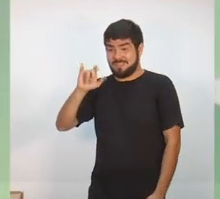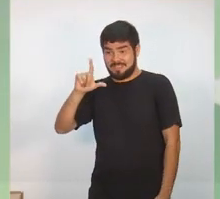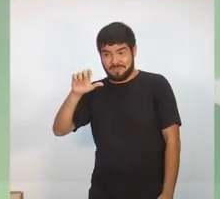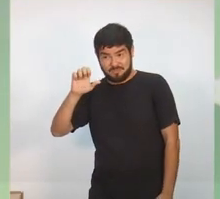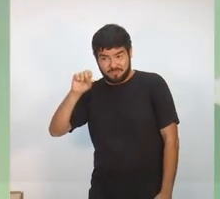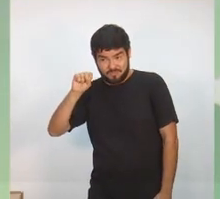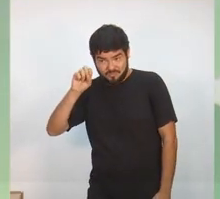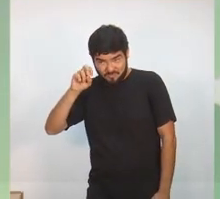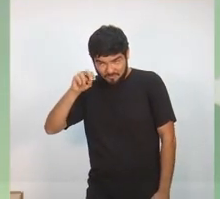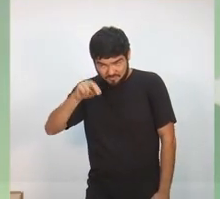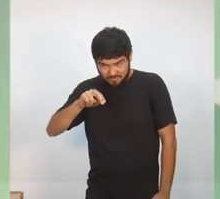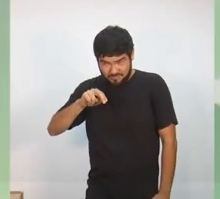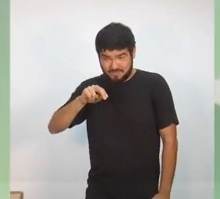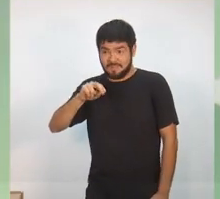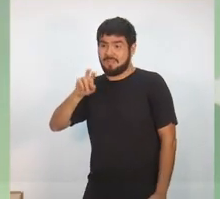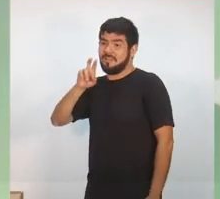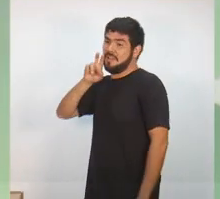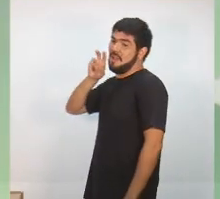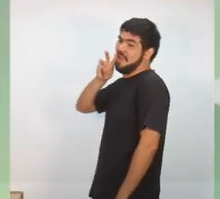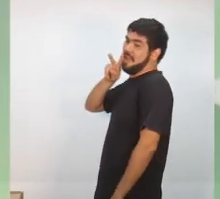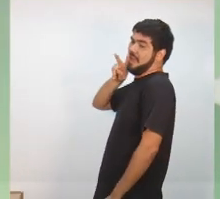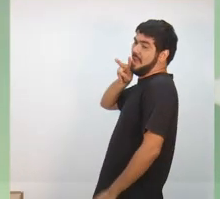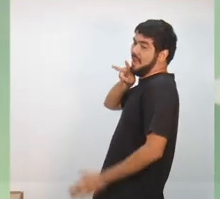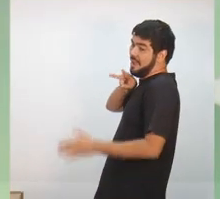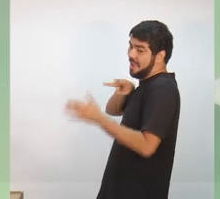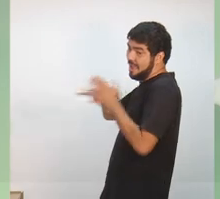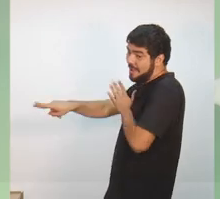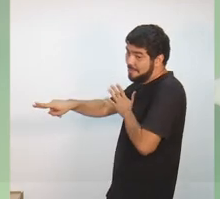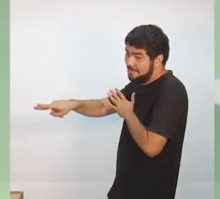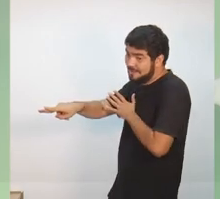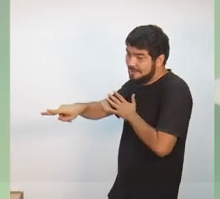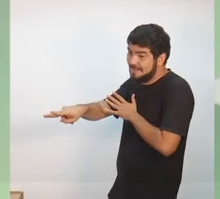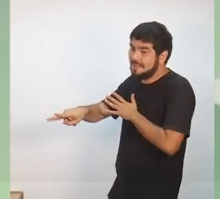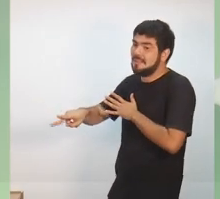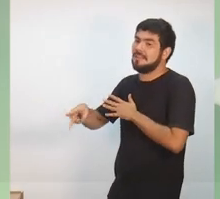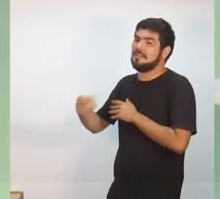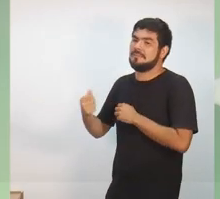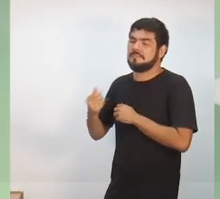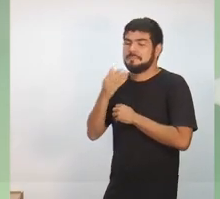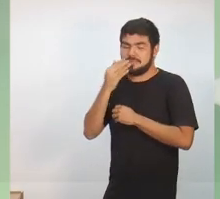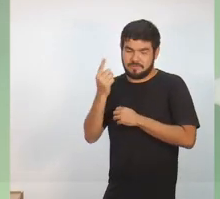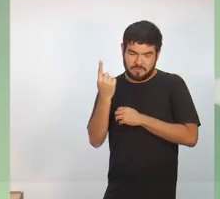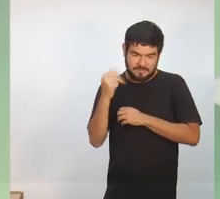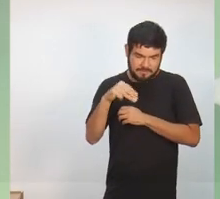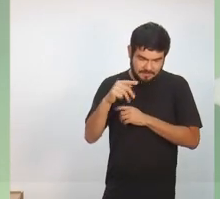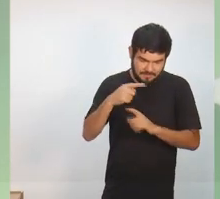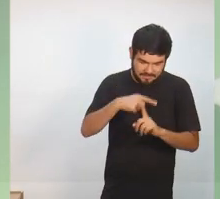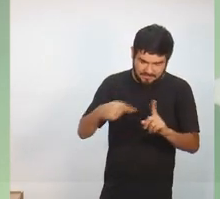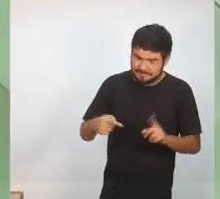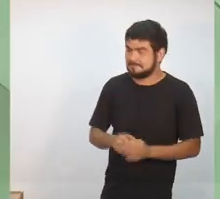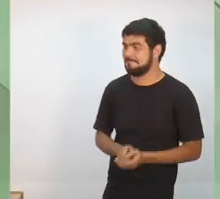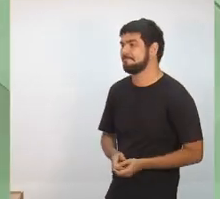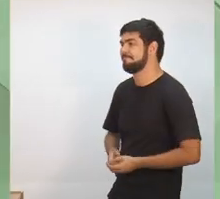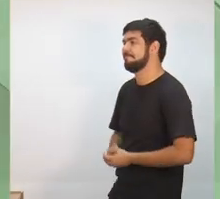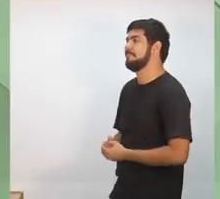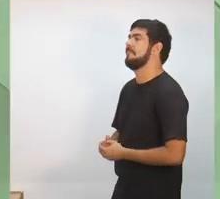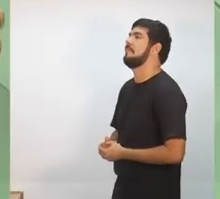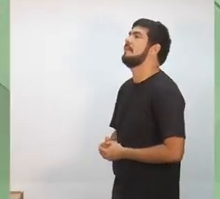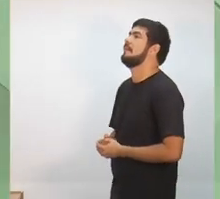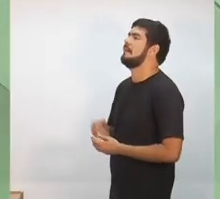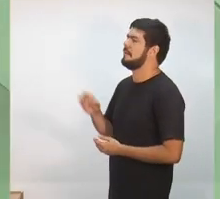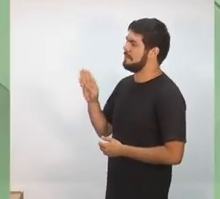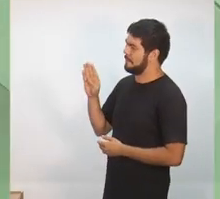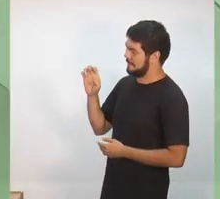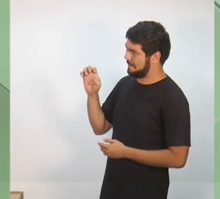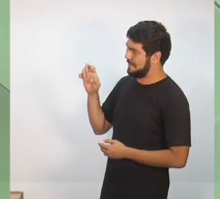tem 1 minuto e 30 para a réplica. Eu gostaria de pedir por gentileza que a produção colocasse 1 minuto e 30. Candidato Wilson Lima. Berg, as